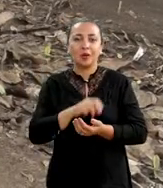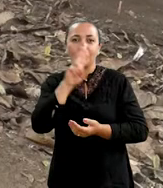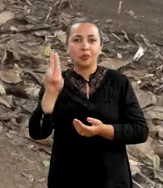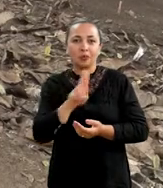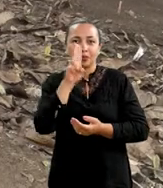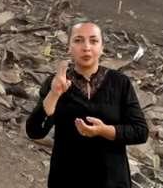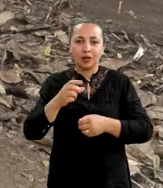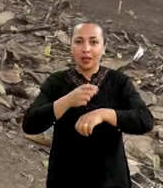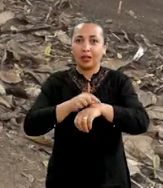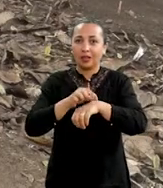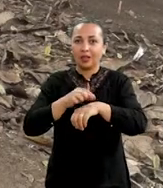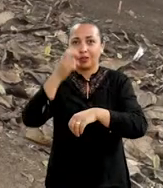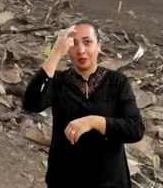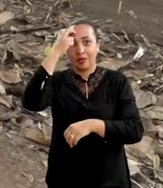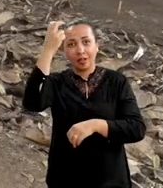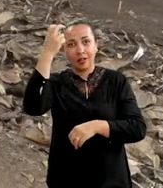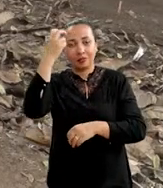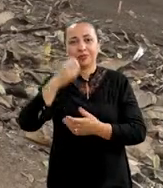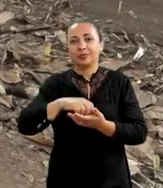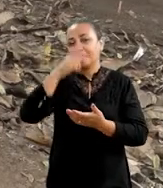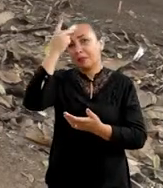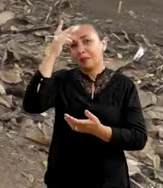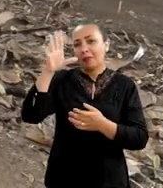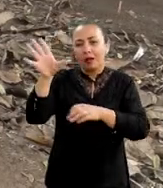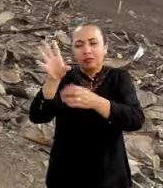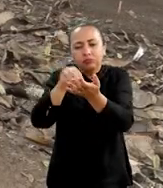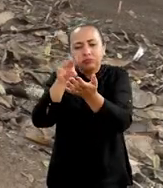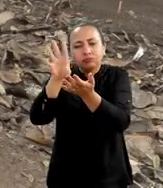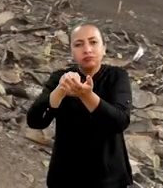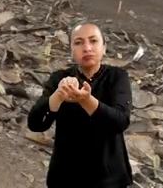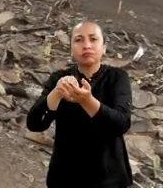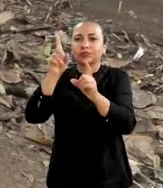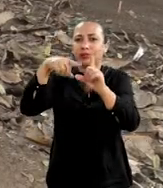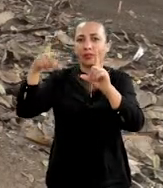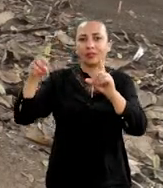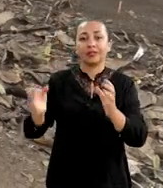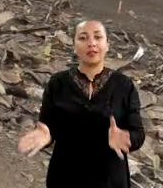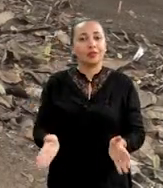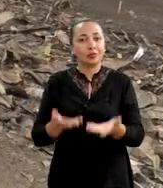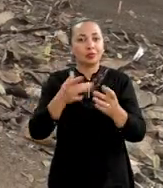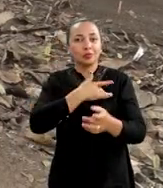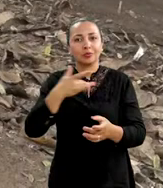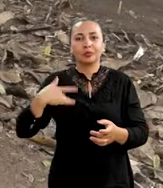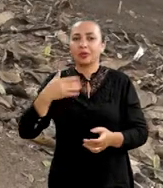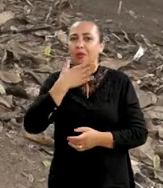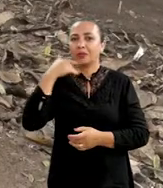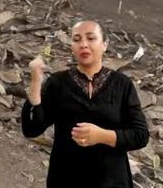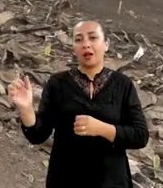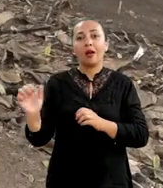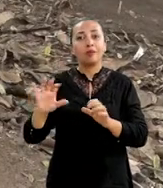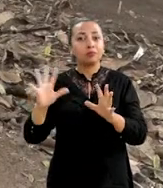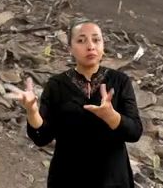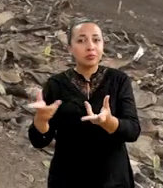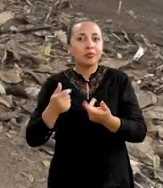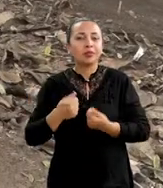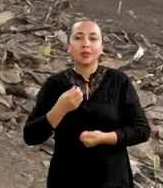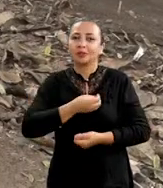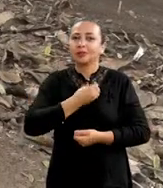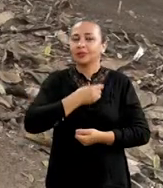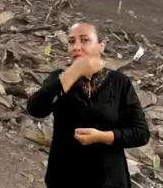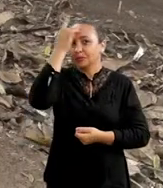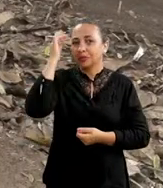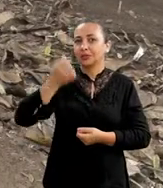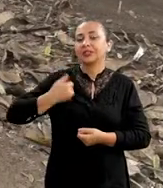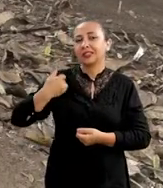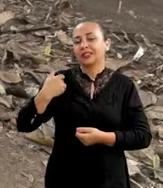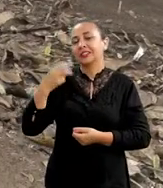utiliza relógios inteligentes para coletar dados e contribuir com a saúde e a melhoria da qualidade de vida daqueles